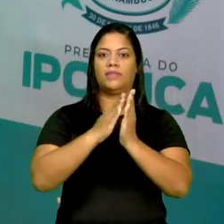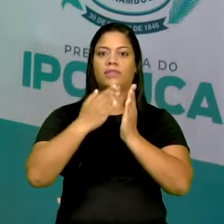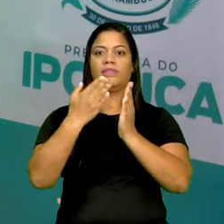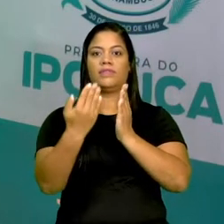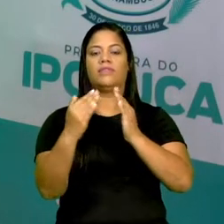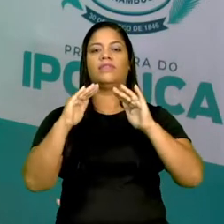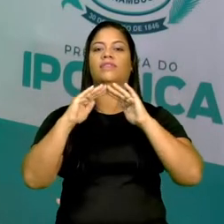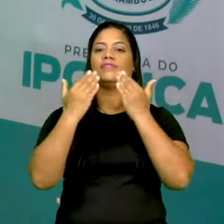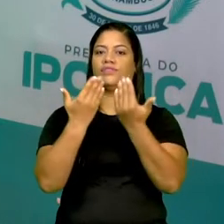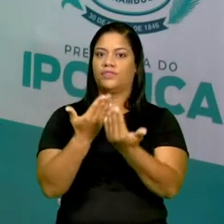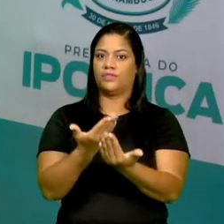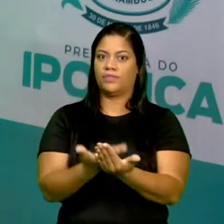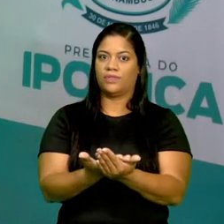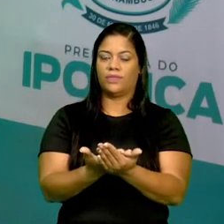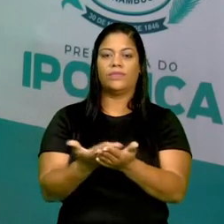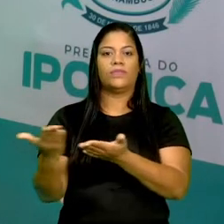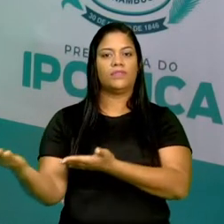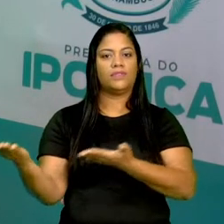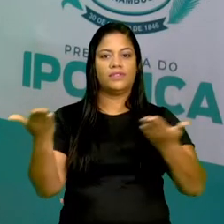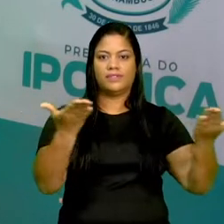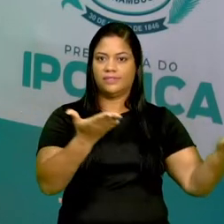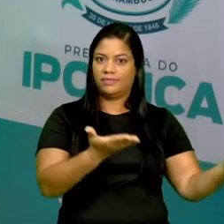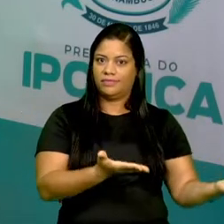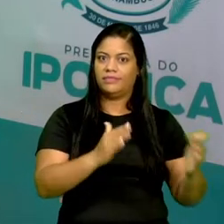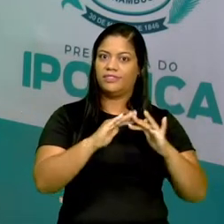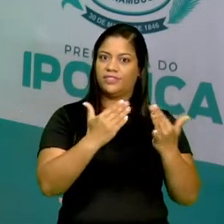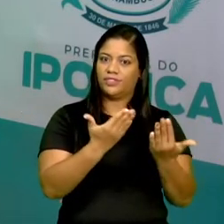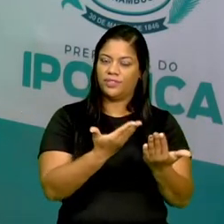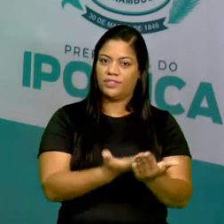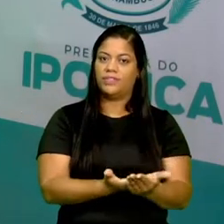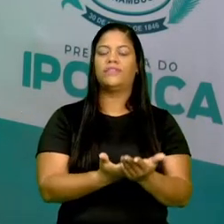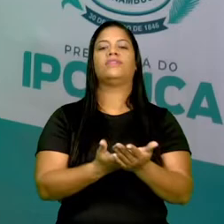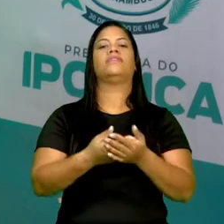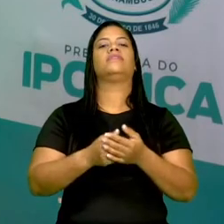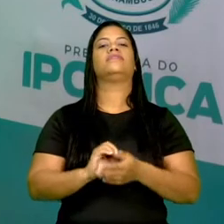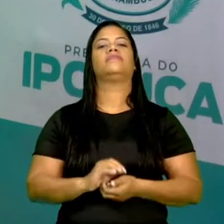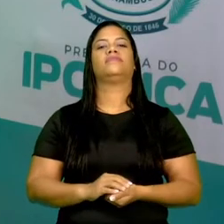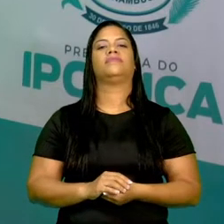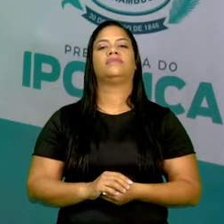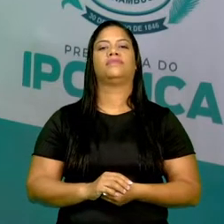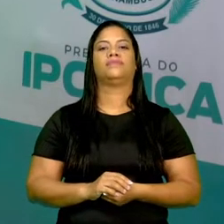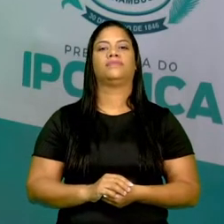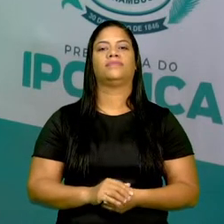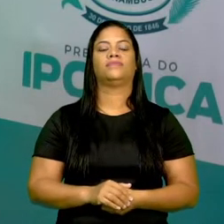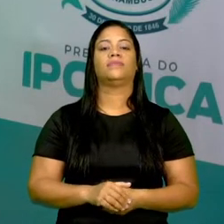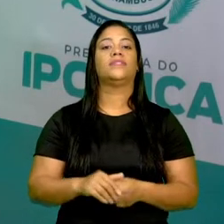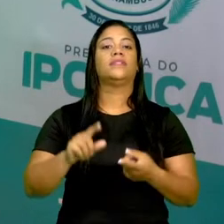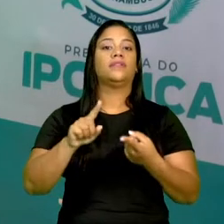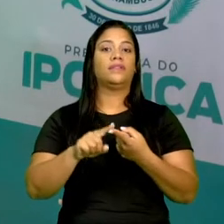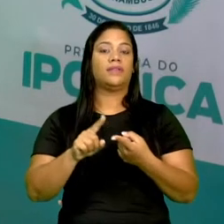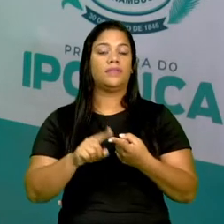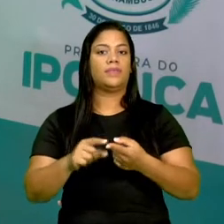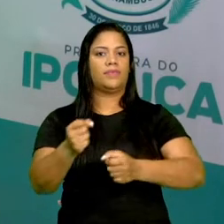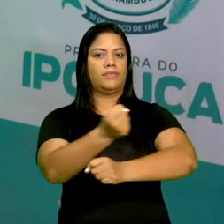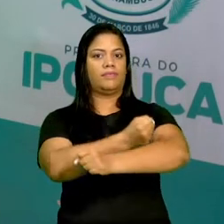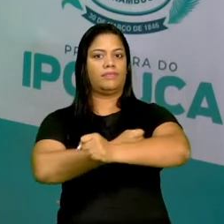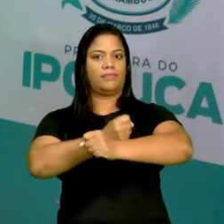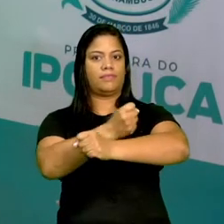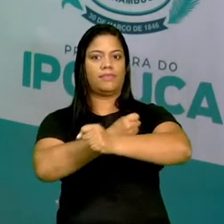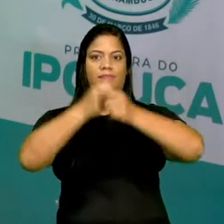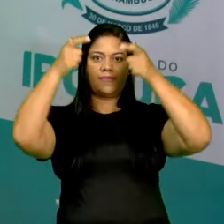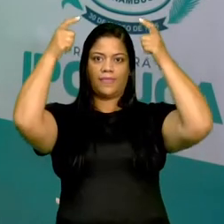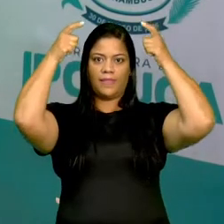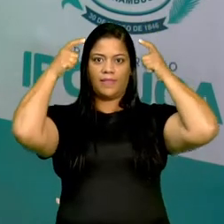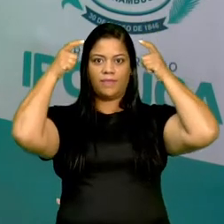escola, nos receber, certo? Bem direitinho. Temos a cozinheira, que é